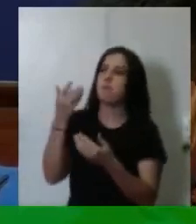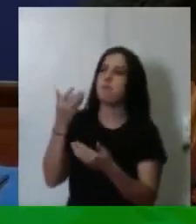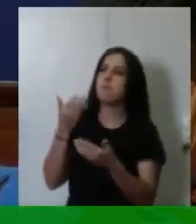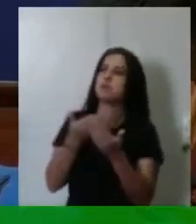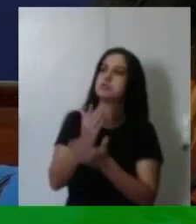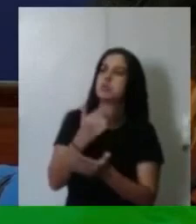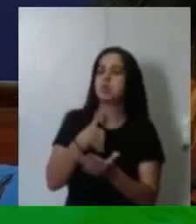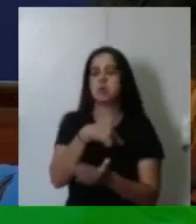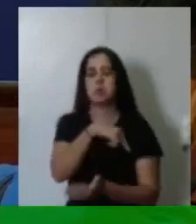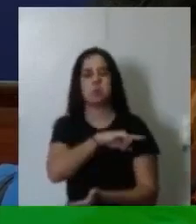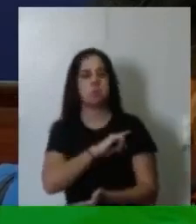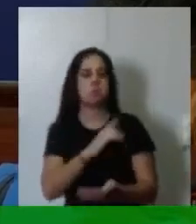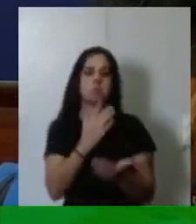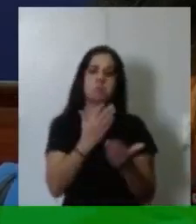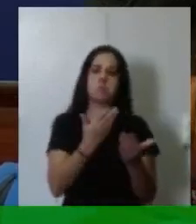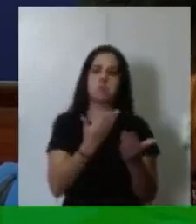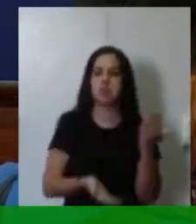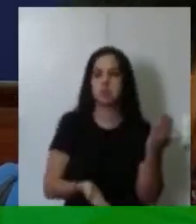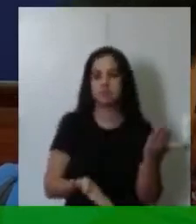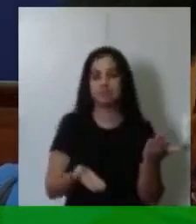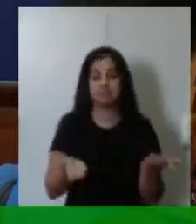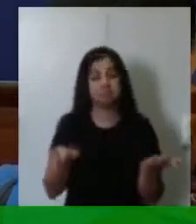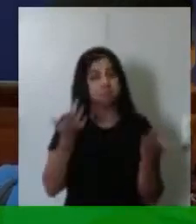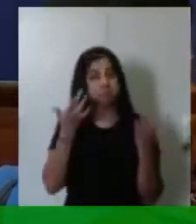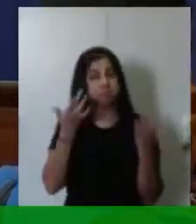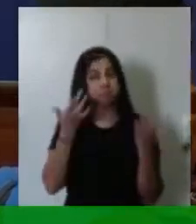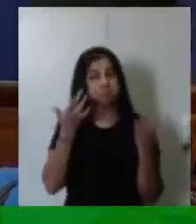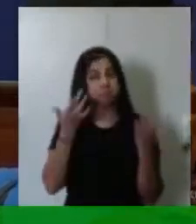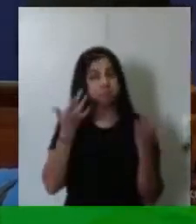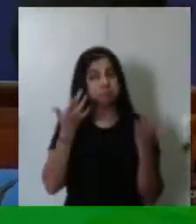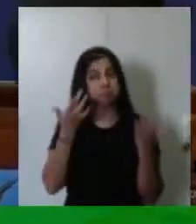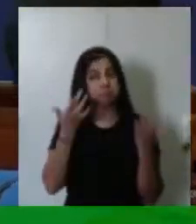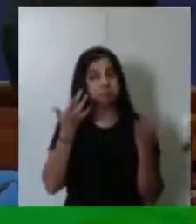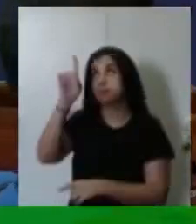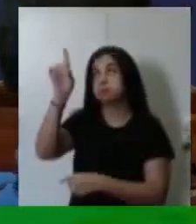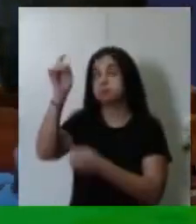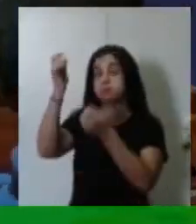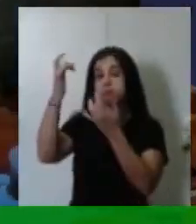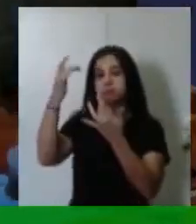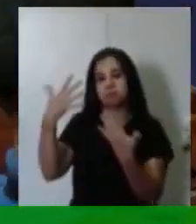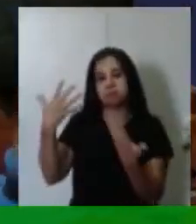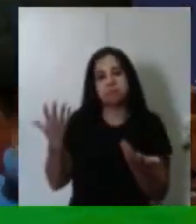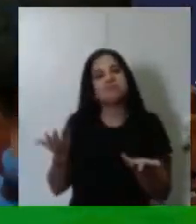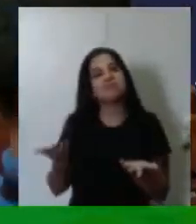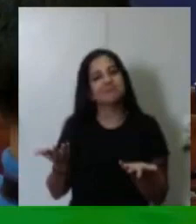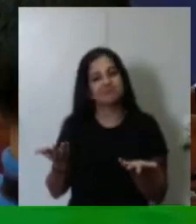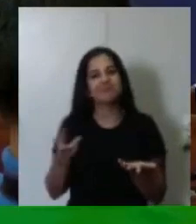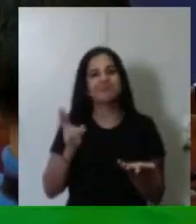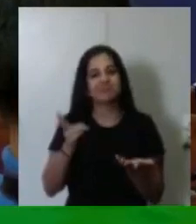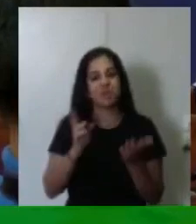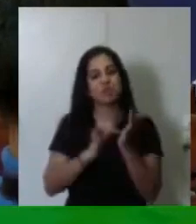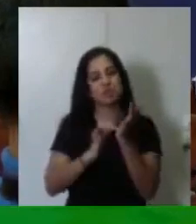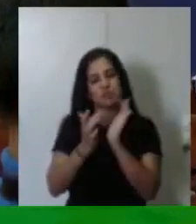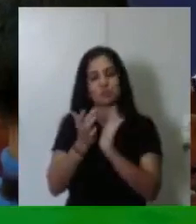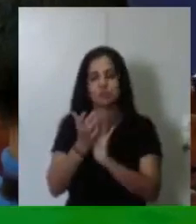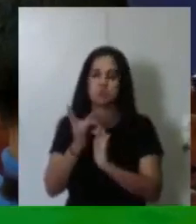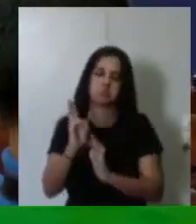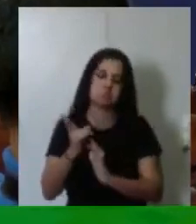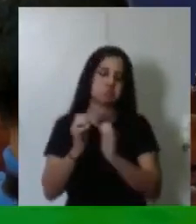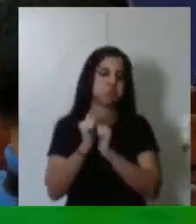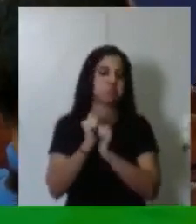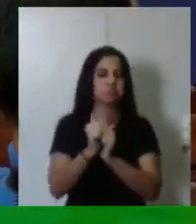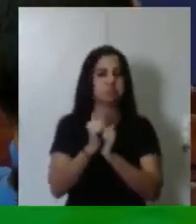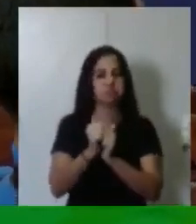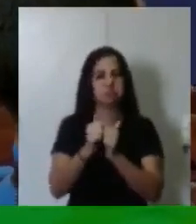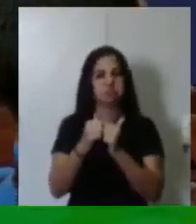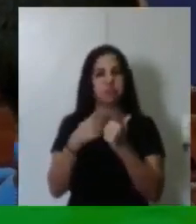77, eu fui chamado para ir, eu fui o primeiro editor de jornalismo da televisão na época que ainda era